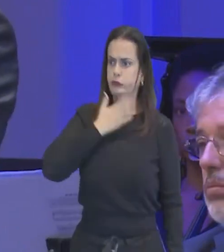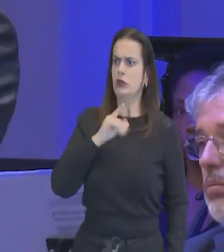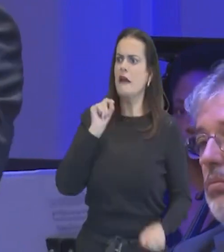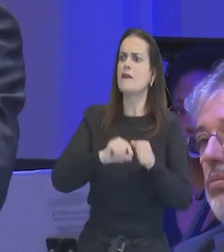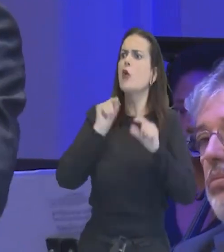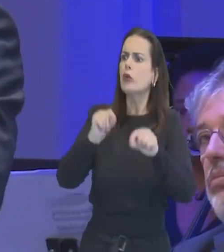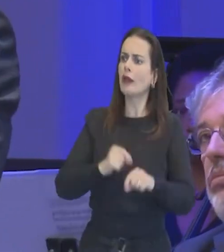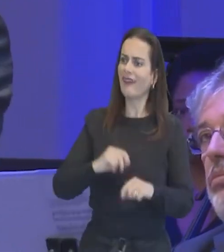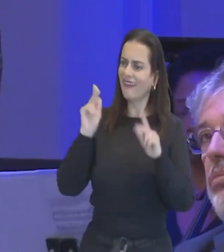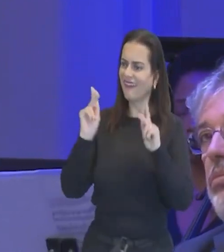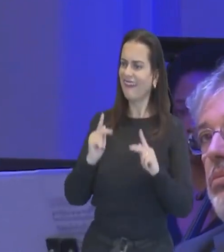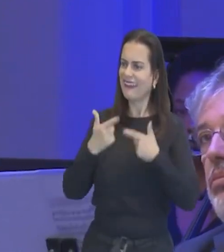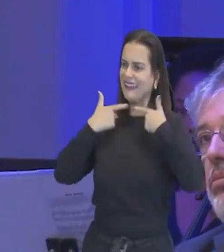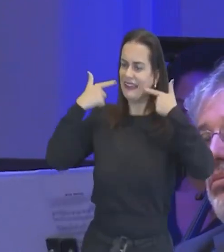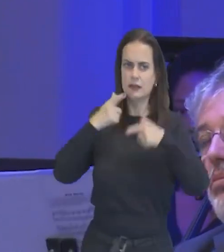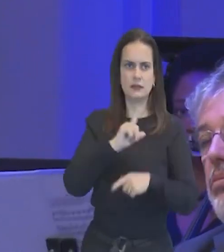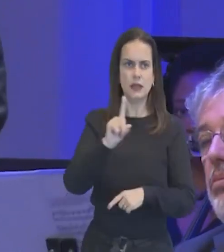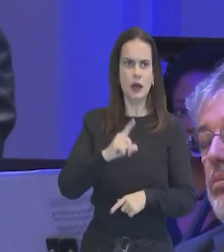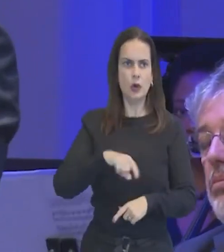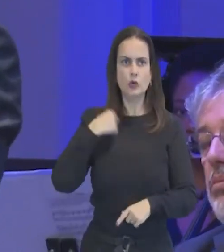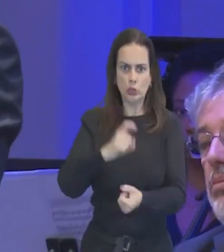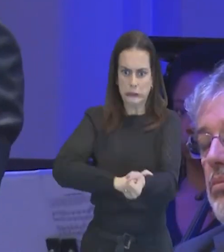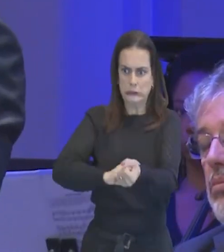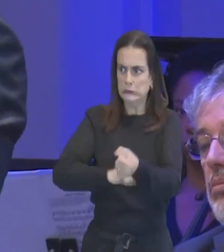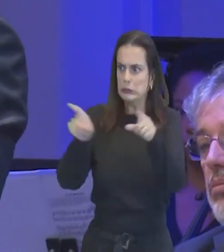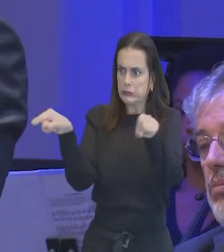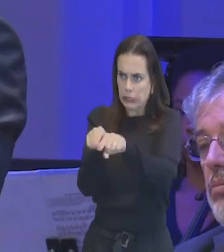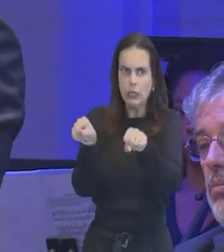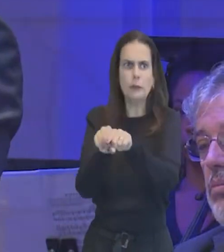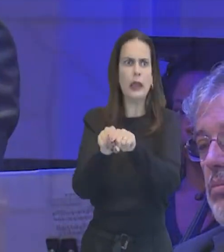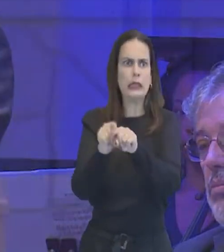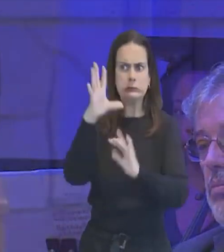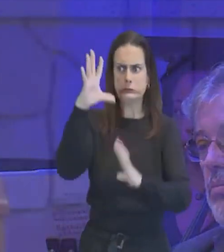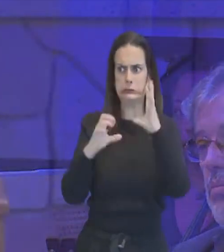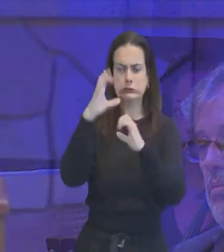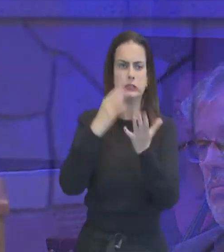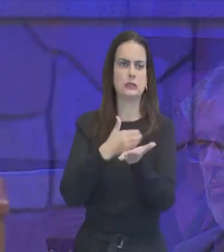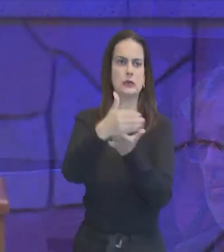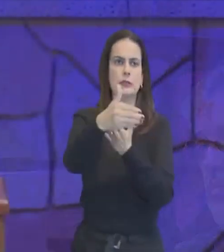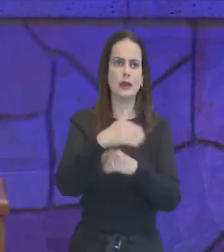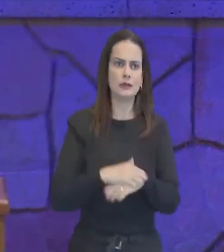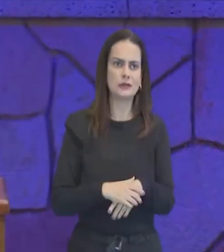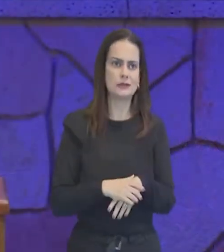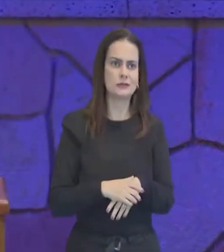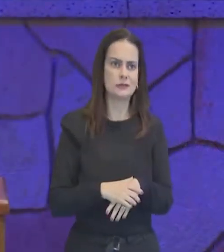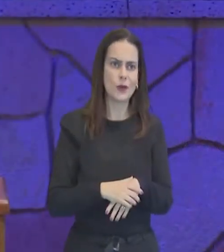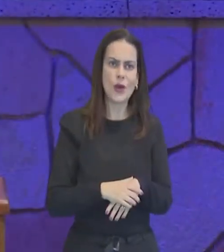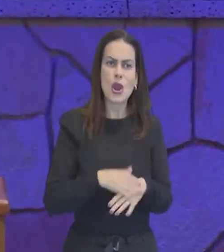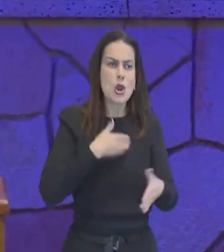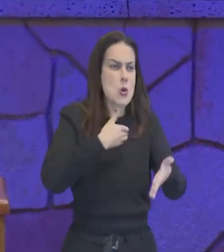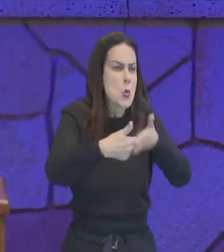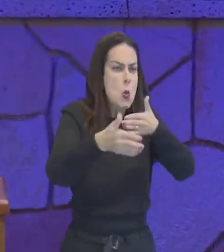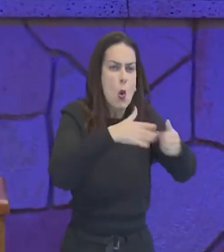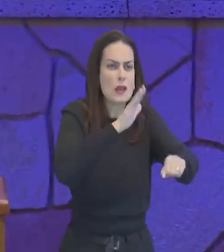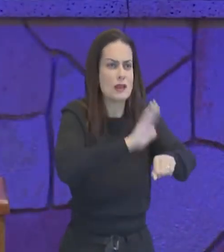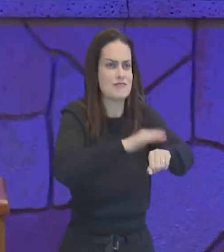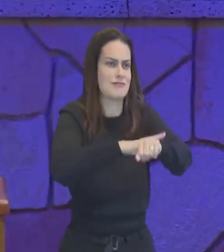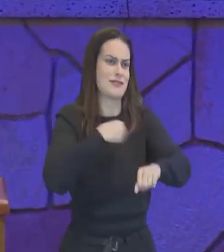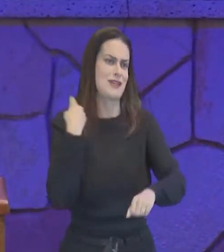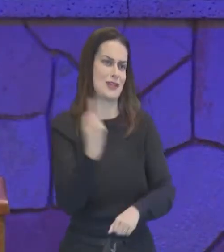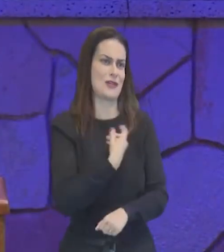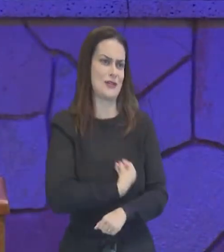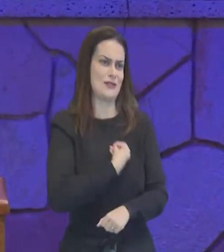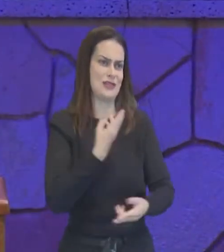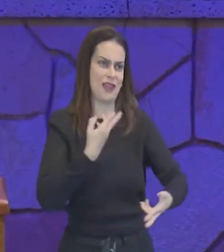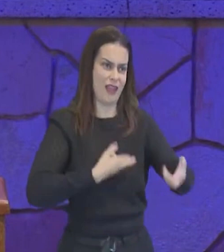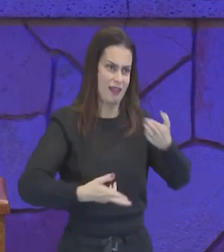A nossa reação muitas vezes é de revidada da mesma forma, e assim vale para qualquer situação, dos nossos